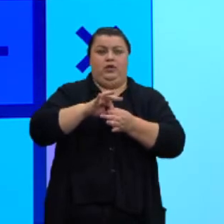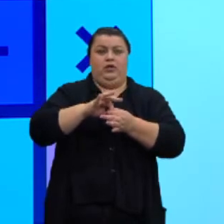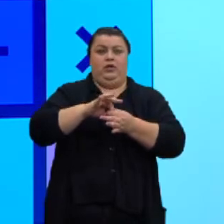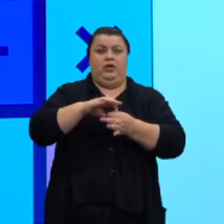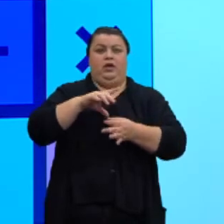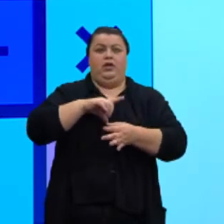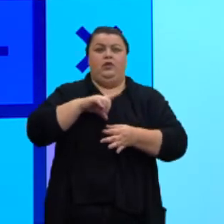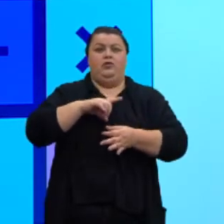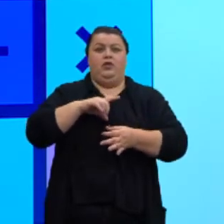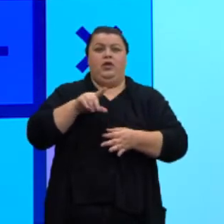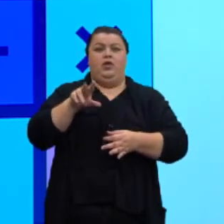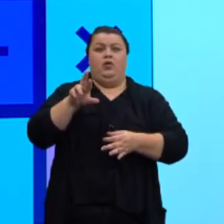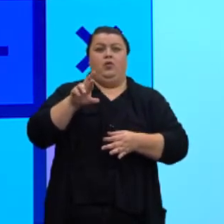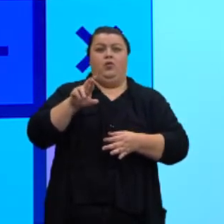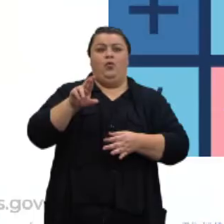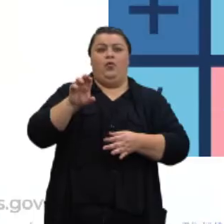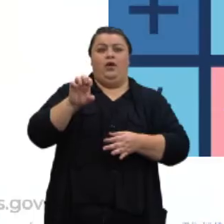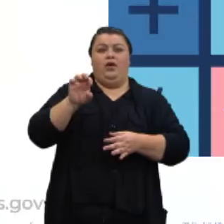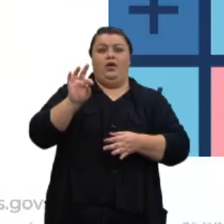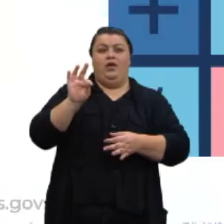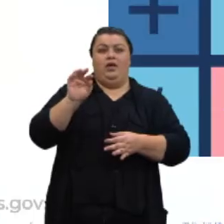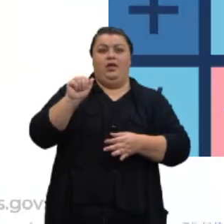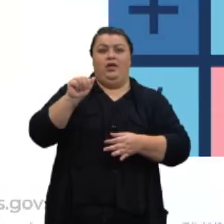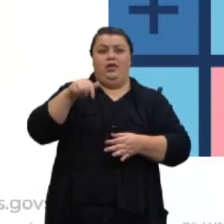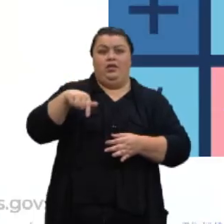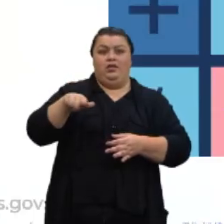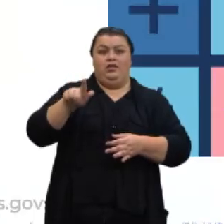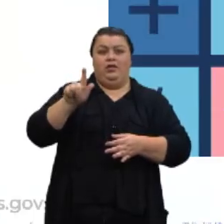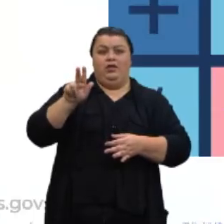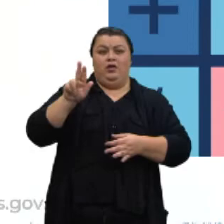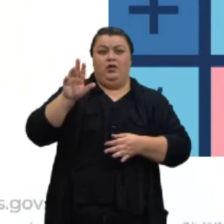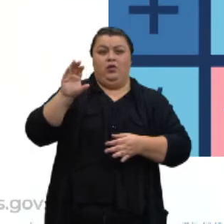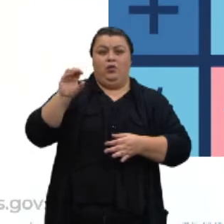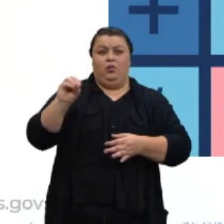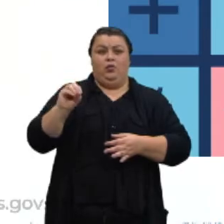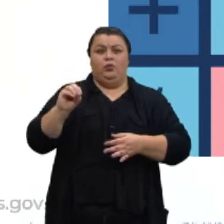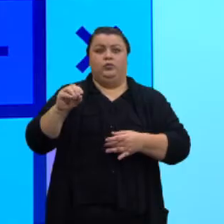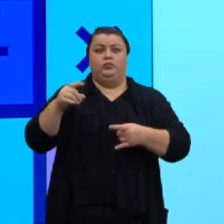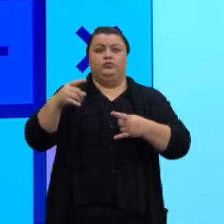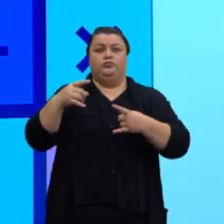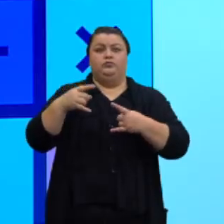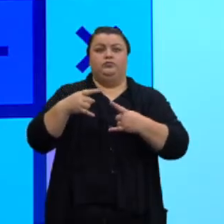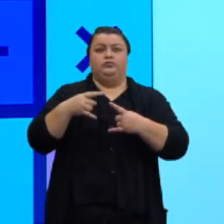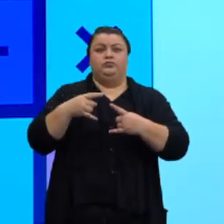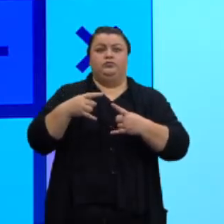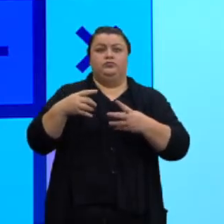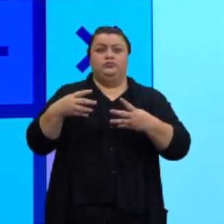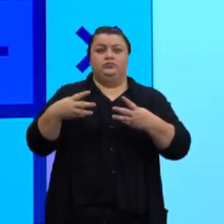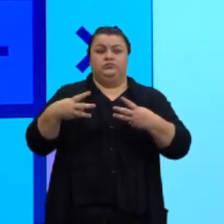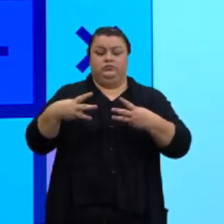suas faces laterais. Um prisma hexagonal, base, hexágono,